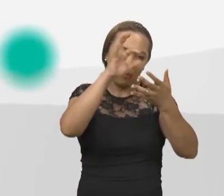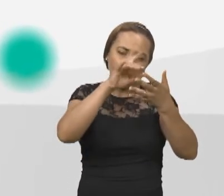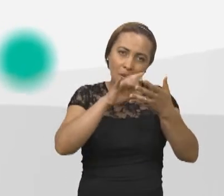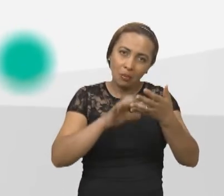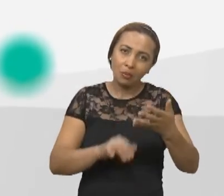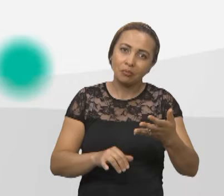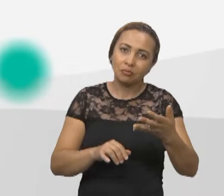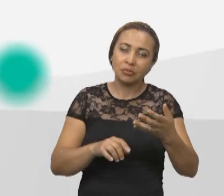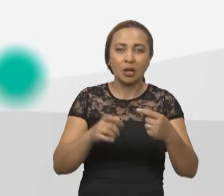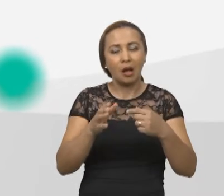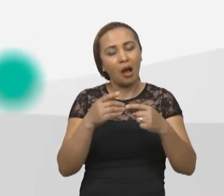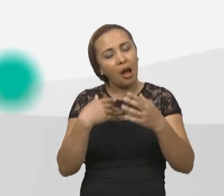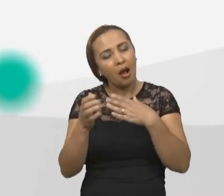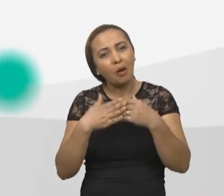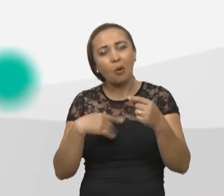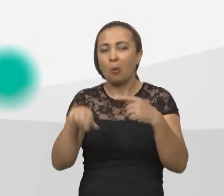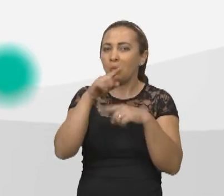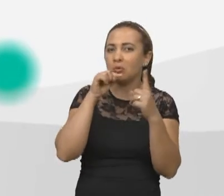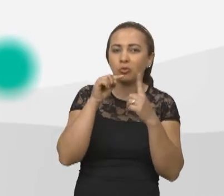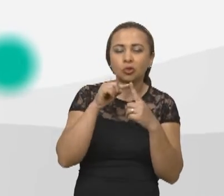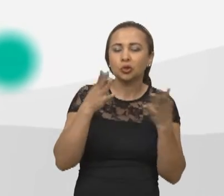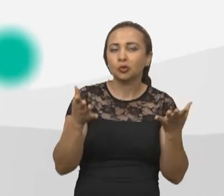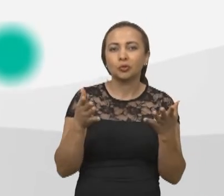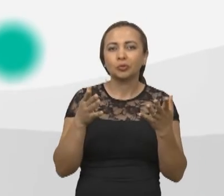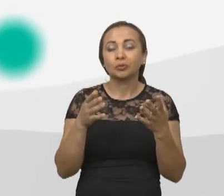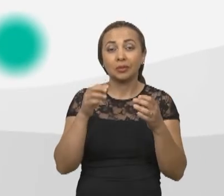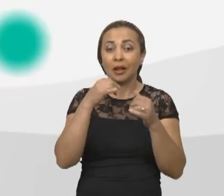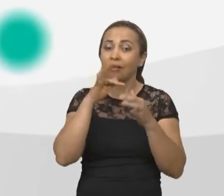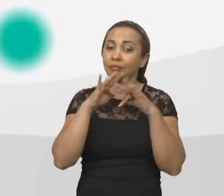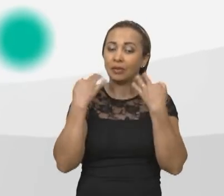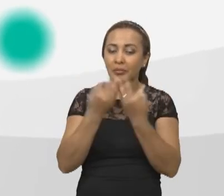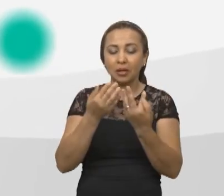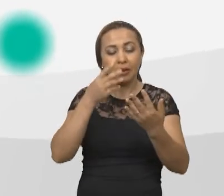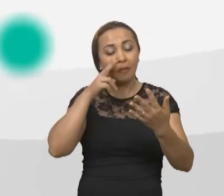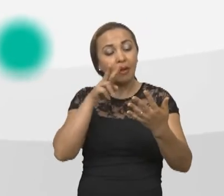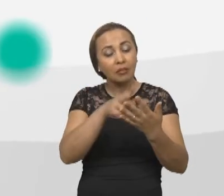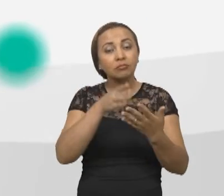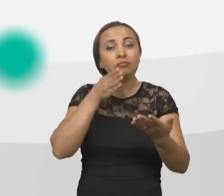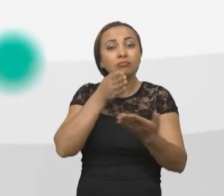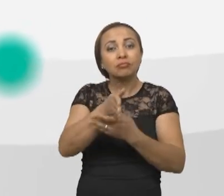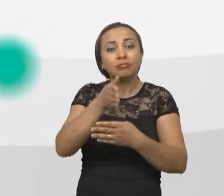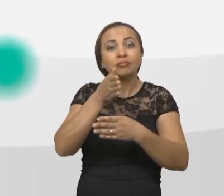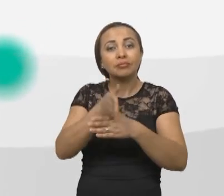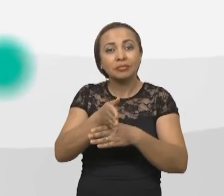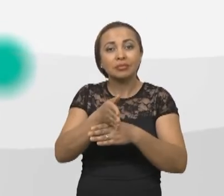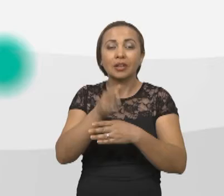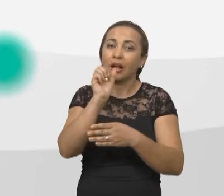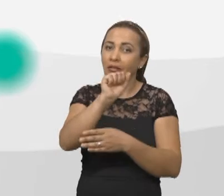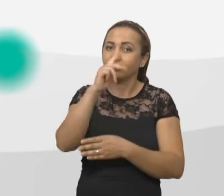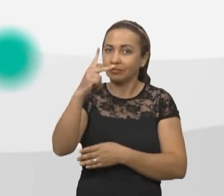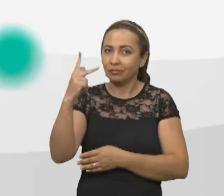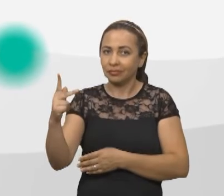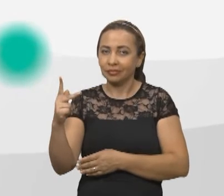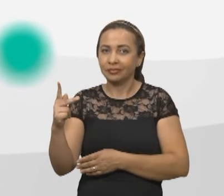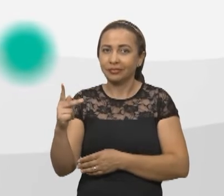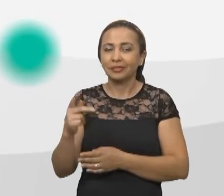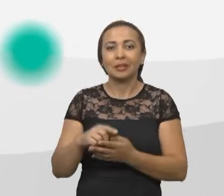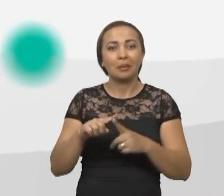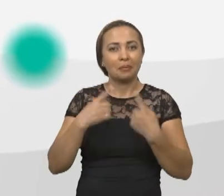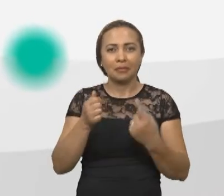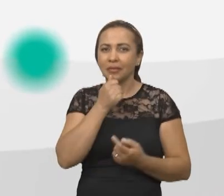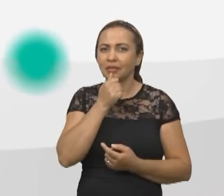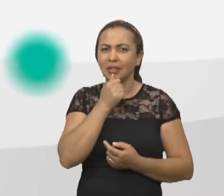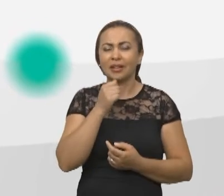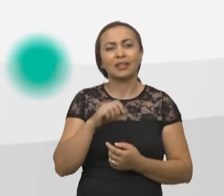essas informações, vai colocar alguma observação que ele julgue necessário e a família vai ter acesso a essa informação.